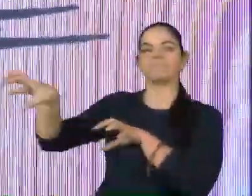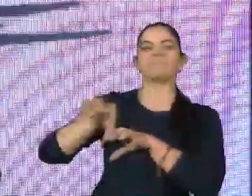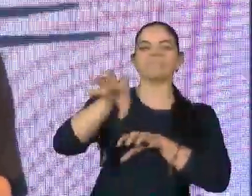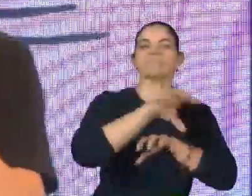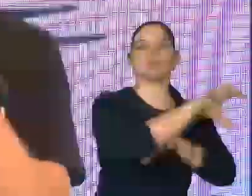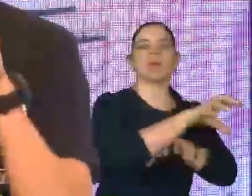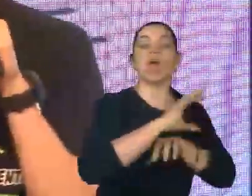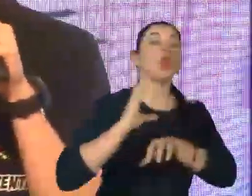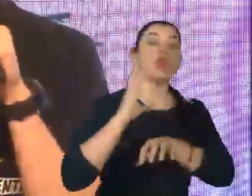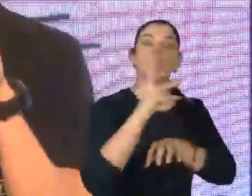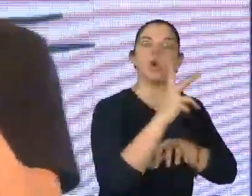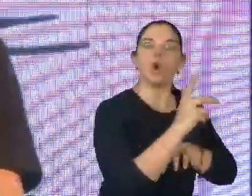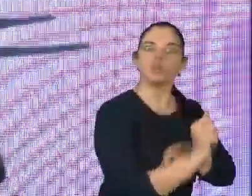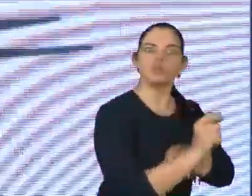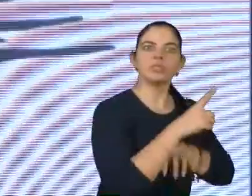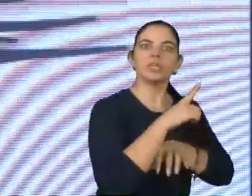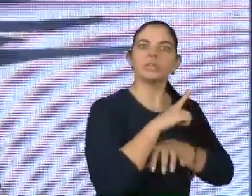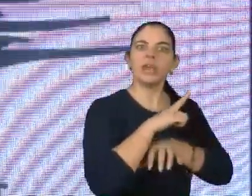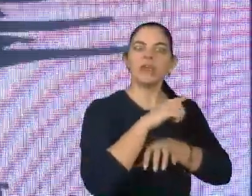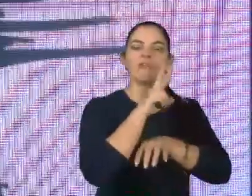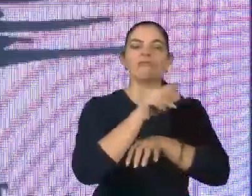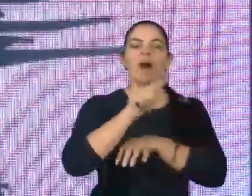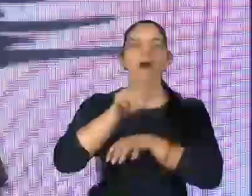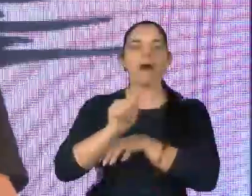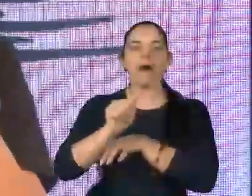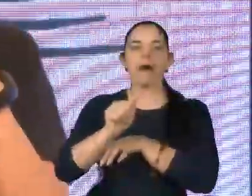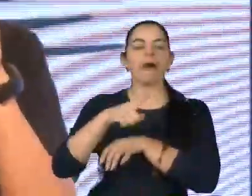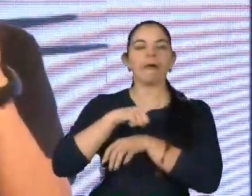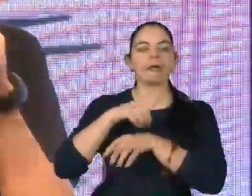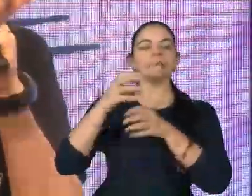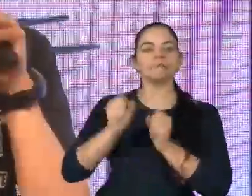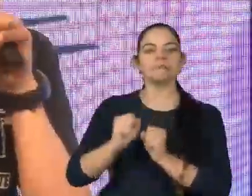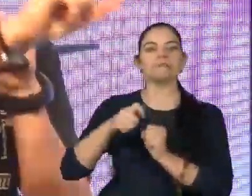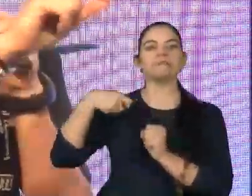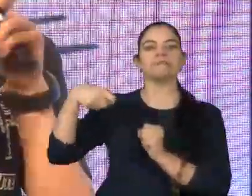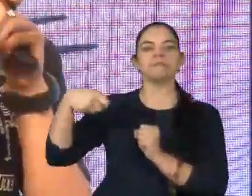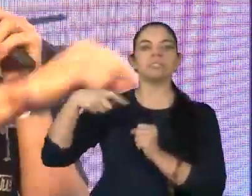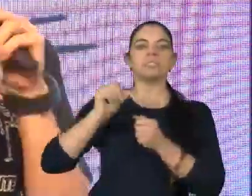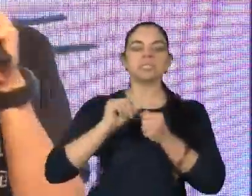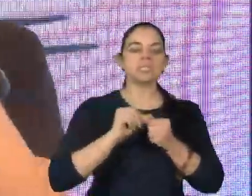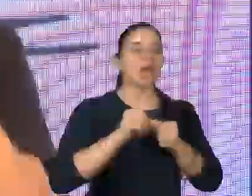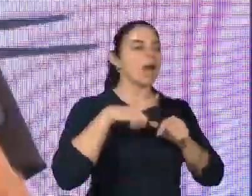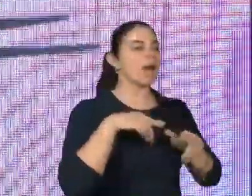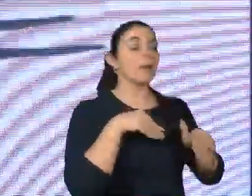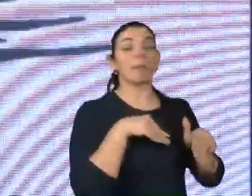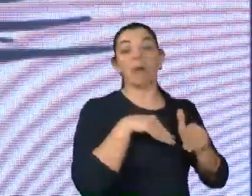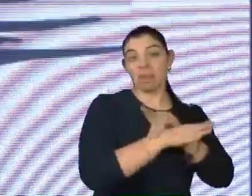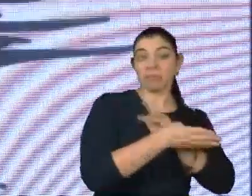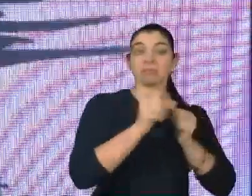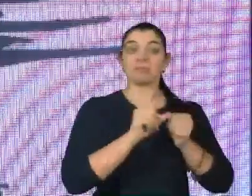Henrique? Todos aqueles que tiverem vagas que se apliquem às necessidades diferenciadas dos candidatos com